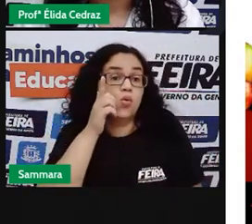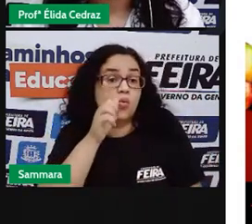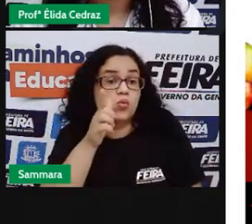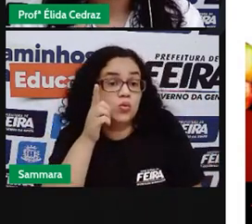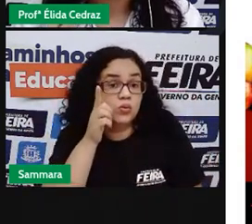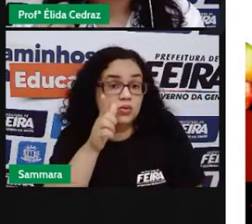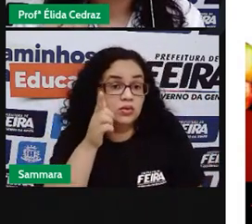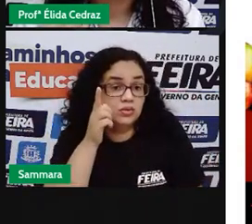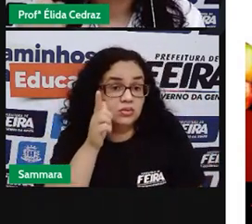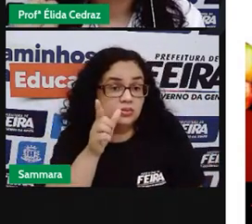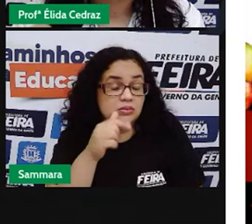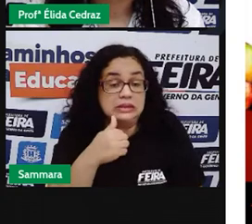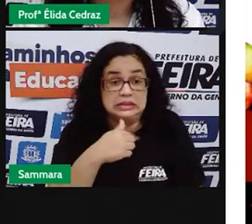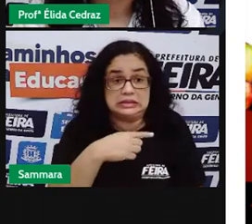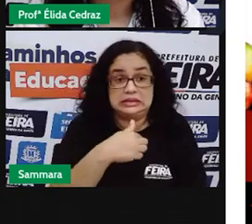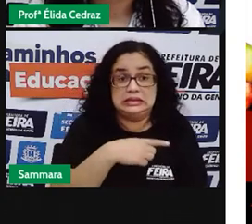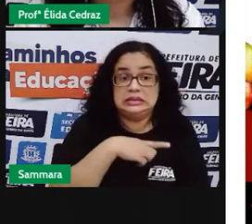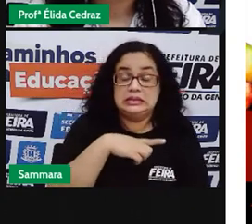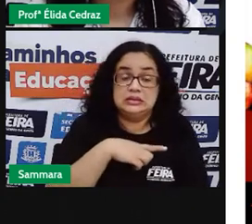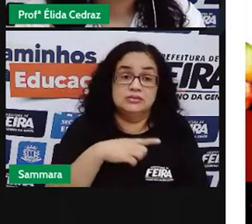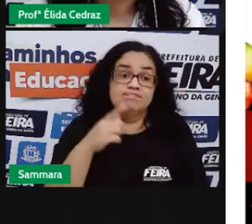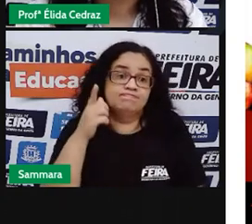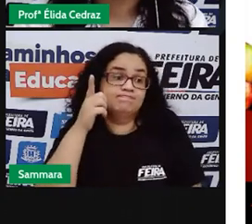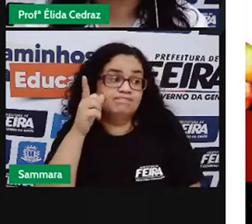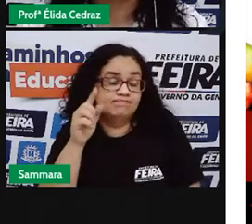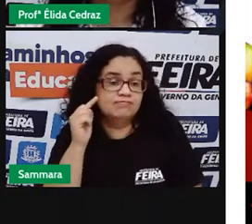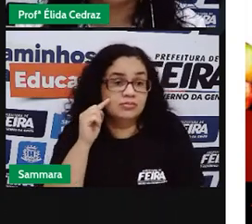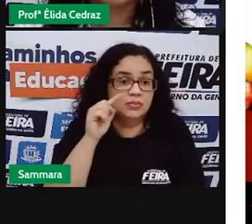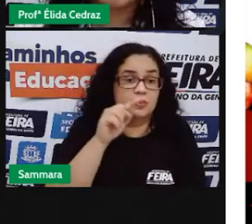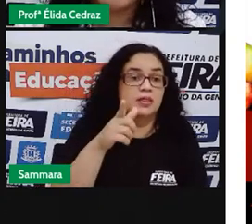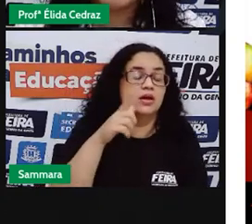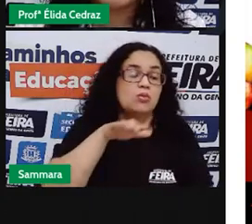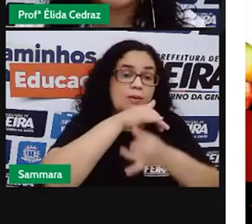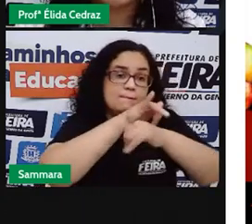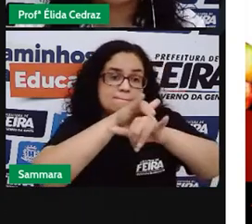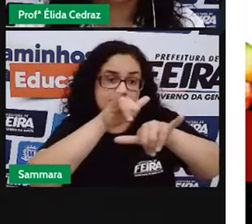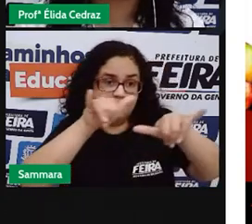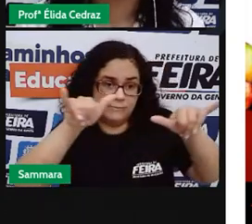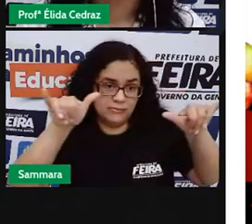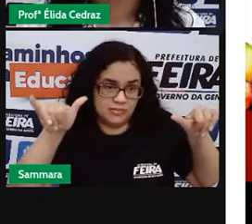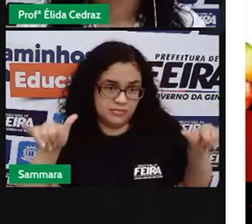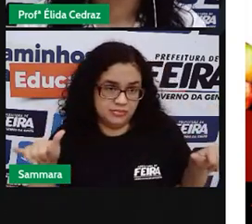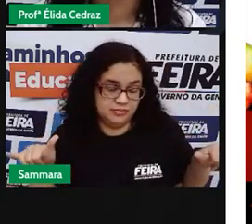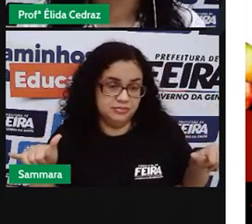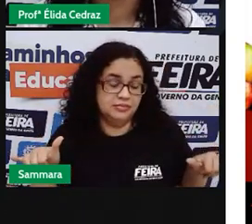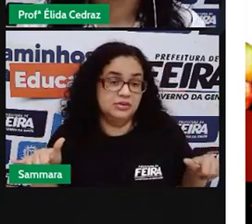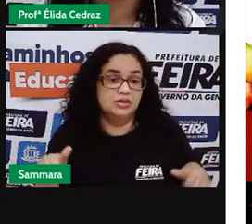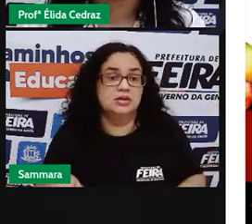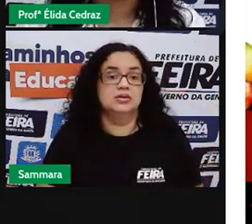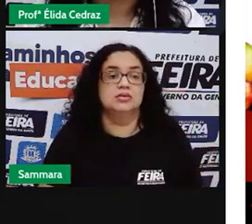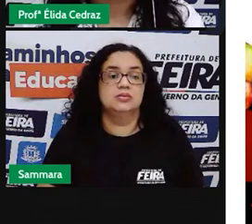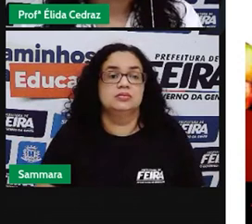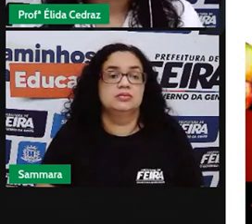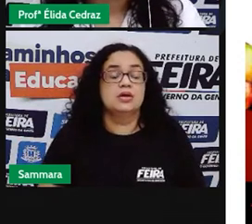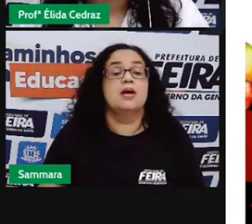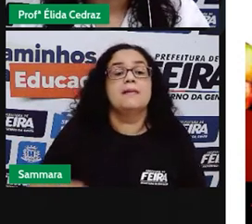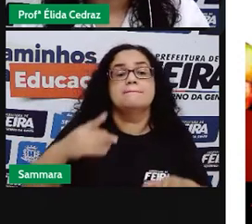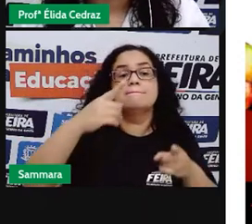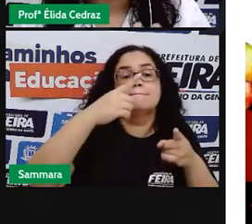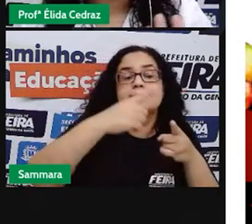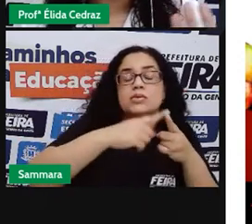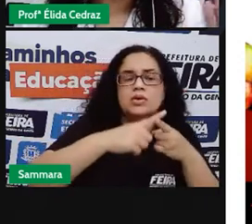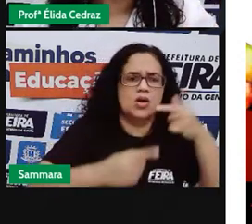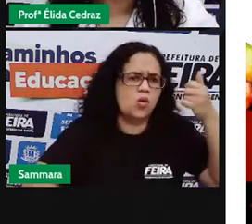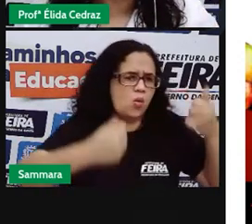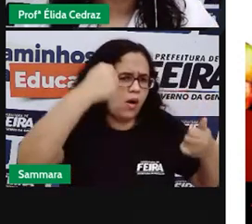ser alcançado por uma propaganda, por uma publicidade. Porque quando